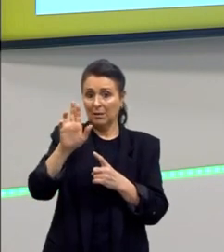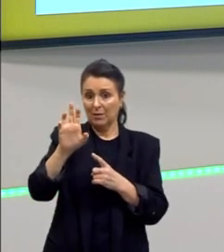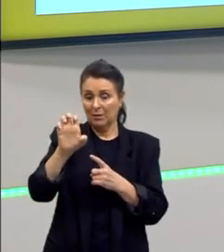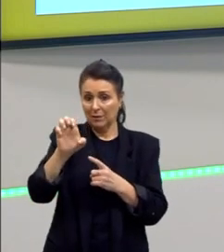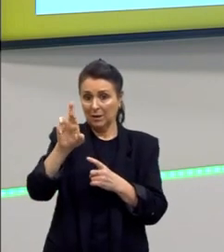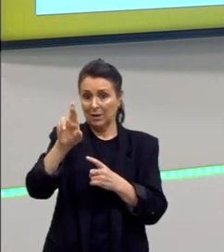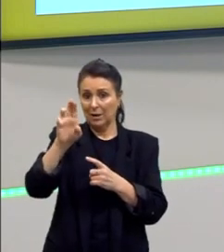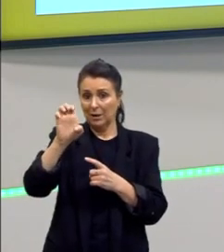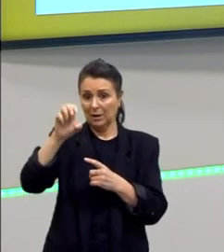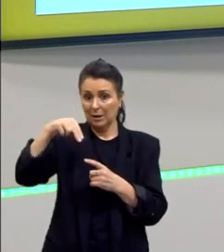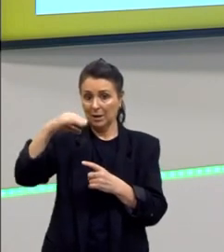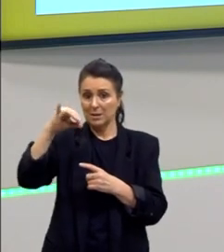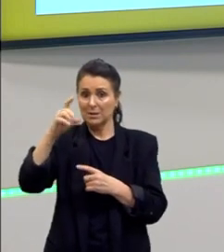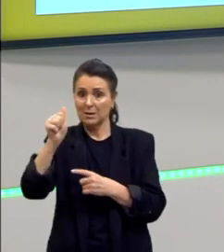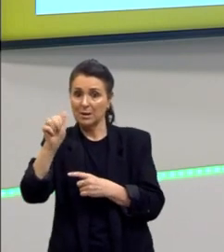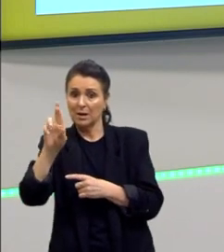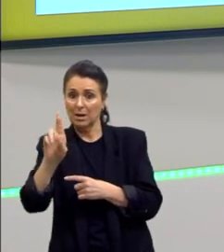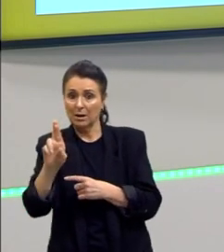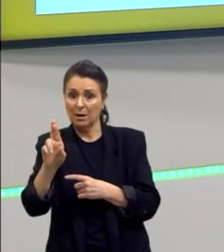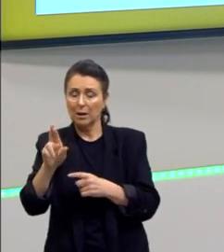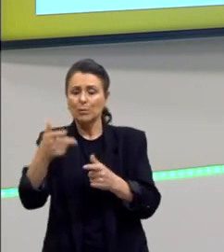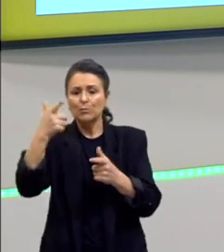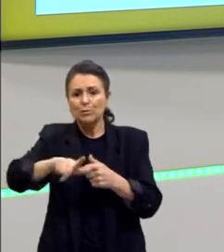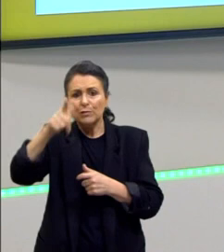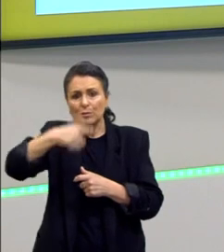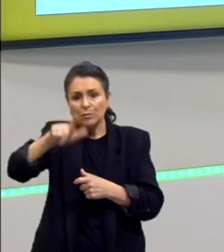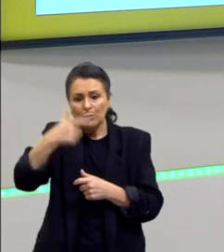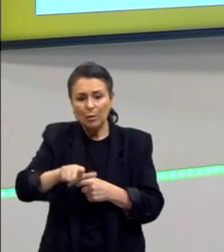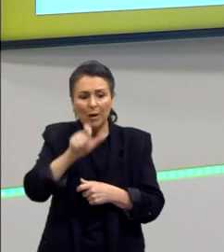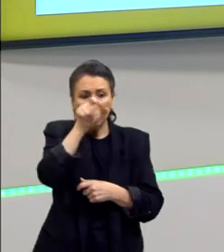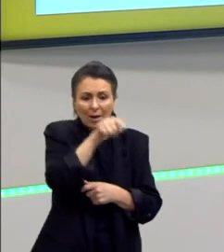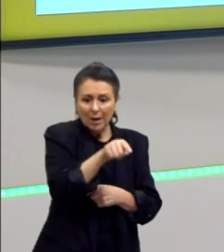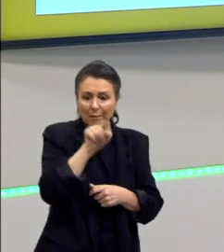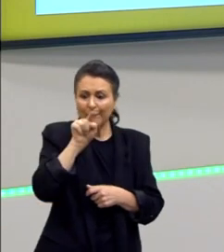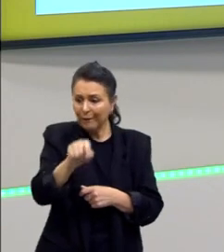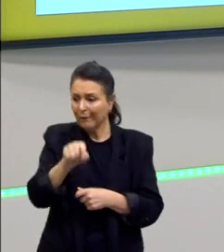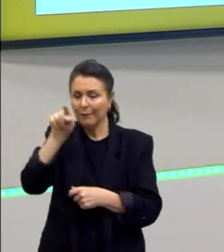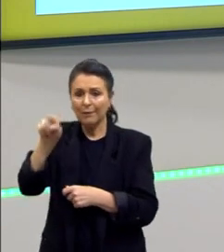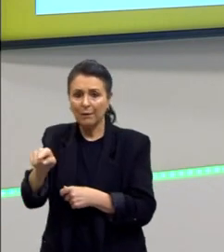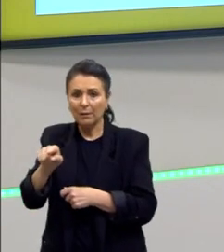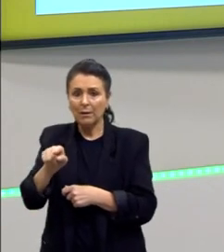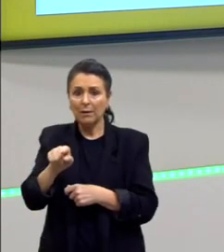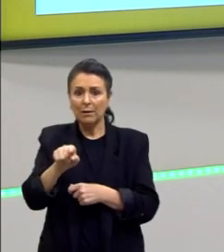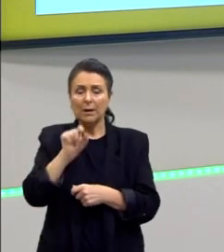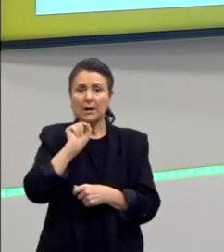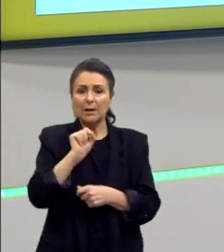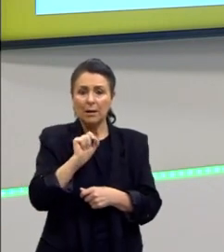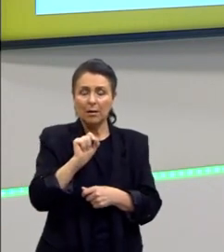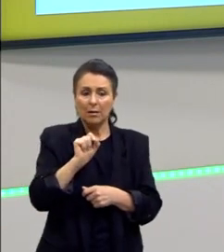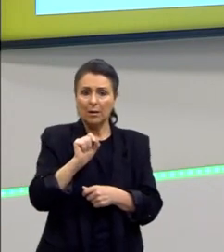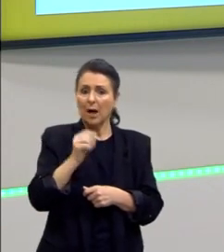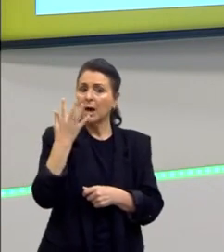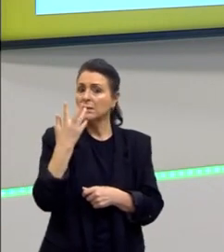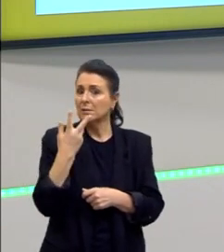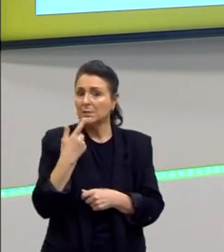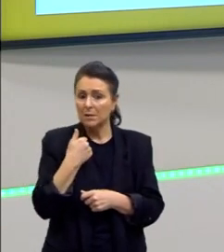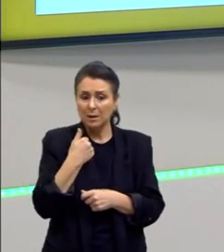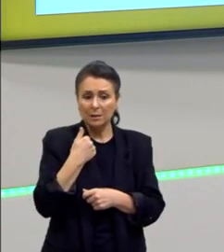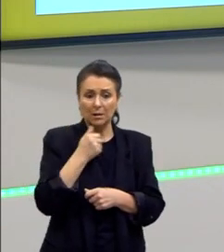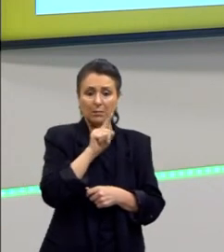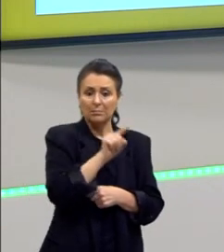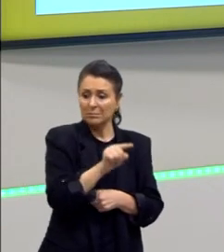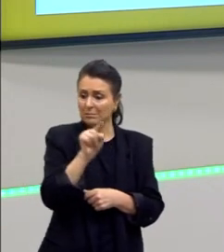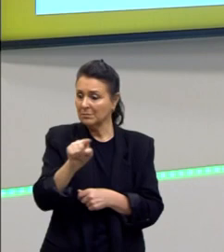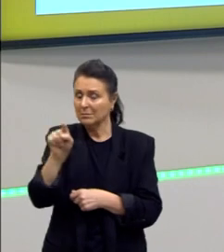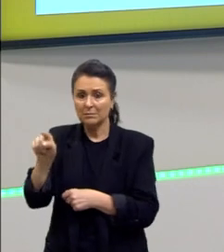é isso é não repetir que são esses indivíduos com idade pouco avançada mas os indivíduos com idade pouco avançada esses mesmos indivíduos com